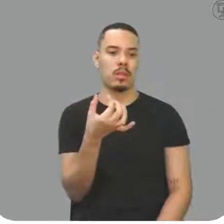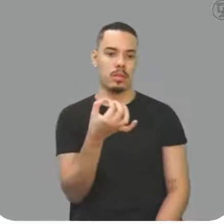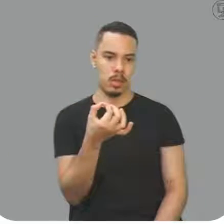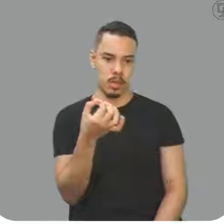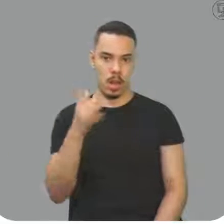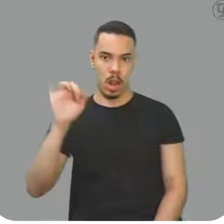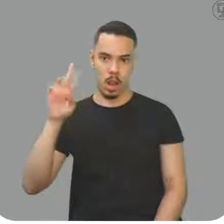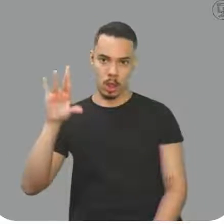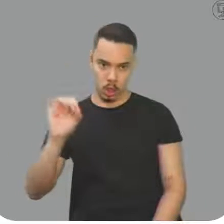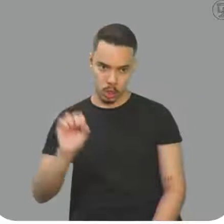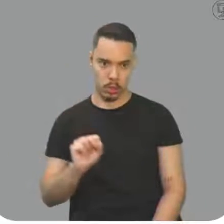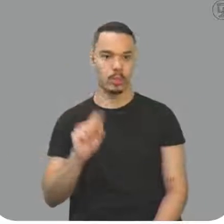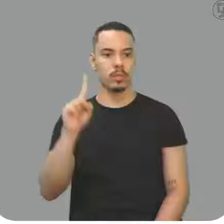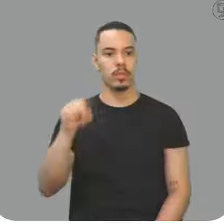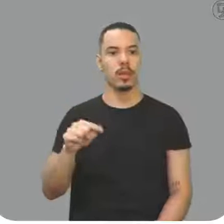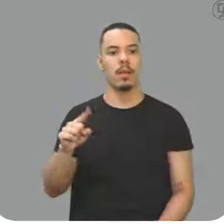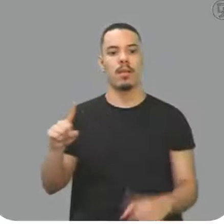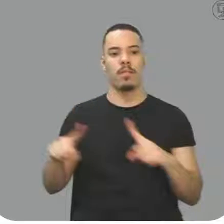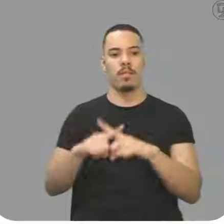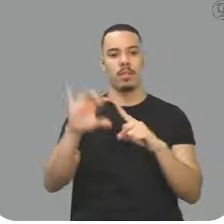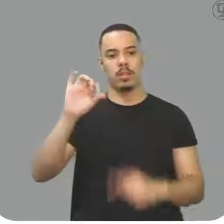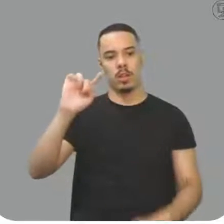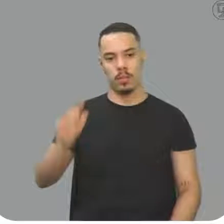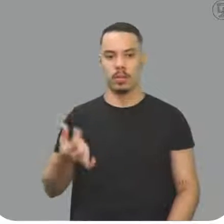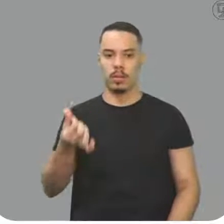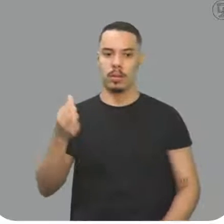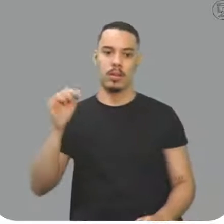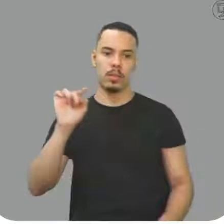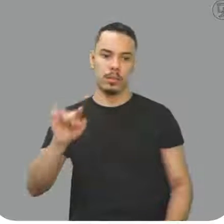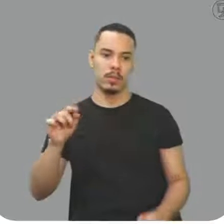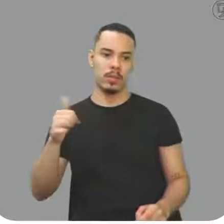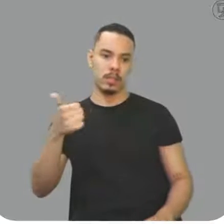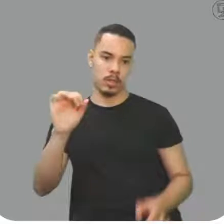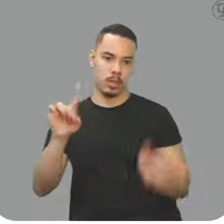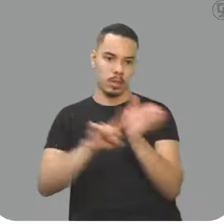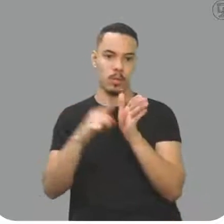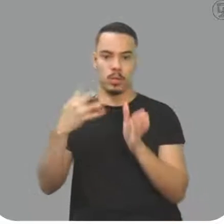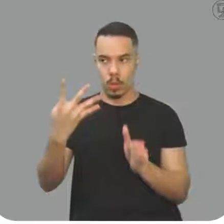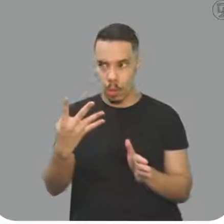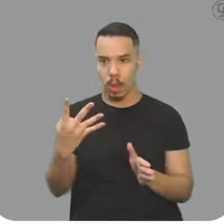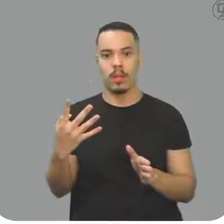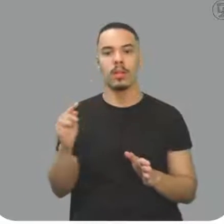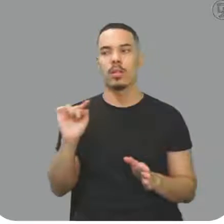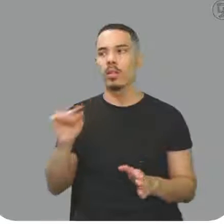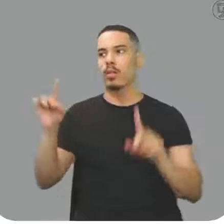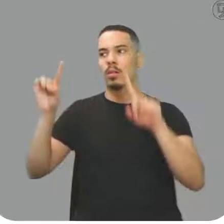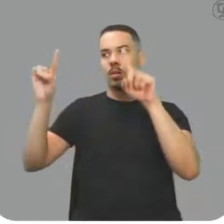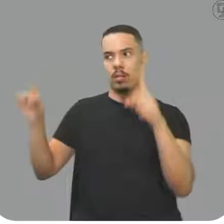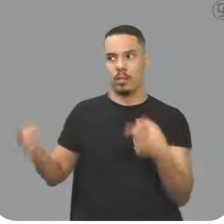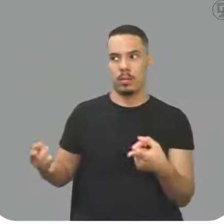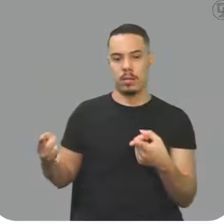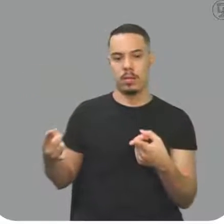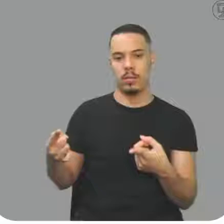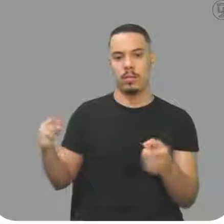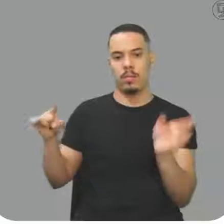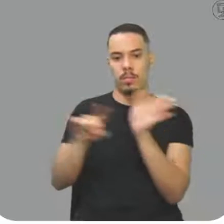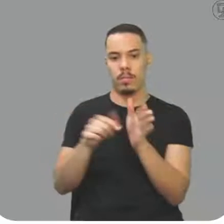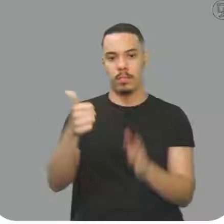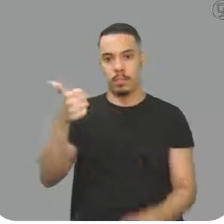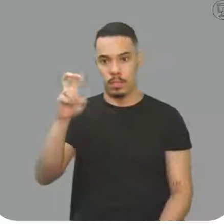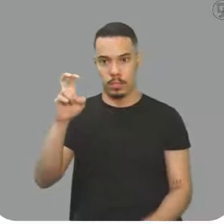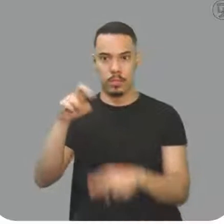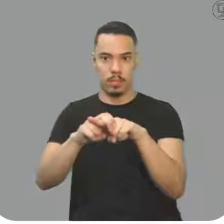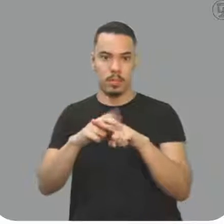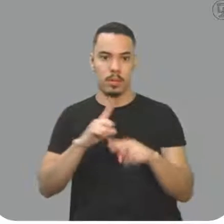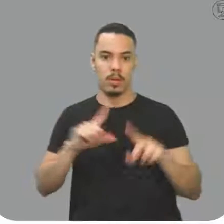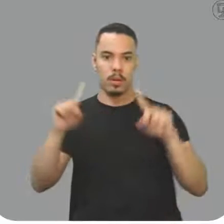litros, o coeficiente é 9,6 vezes 10 a menos 4. E a variação de temperatura foi menos 15. Por isso que está entre